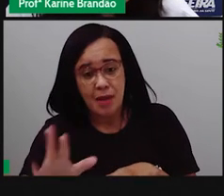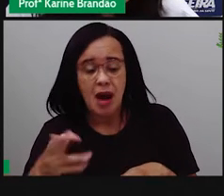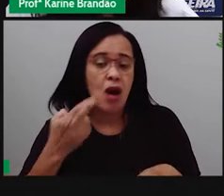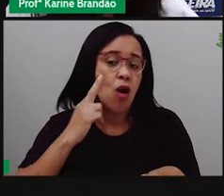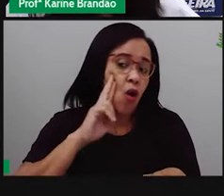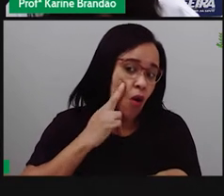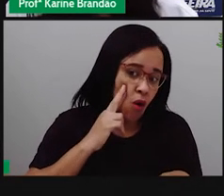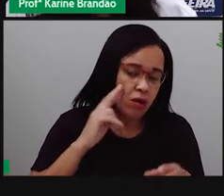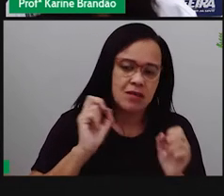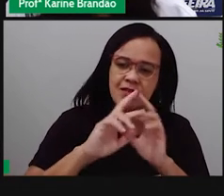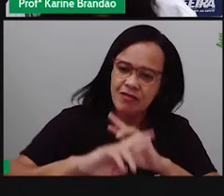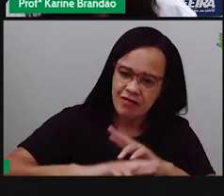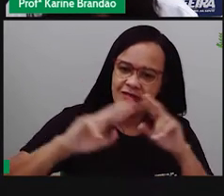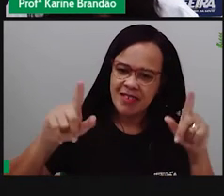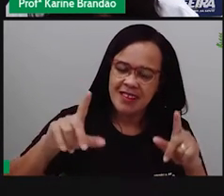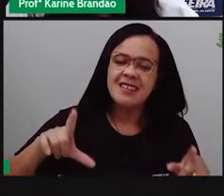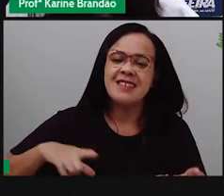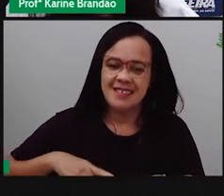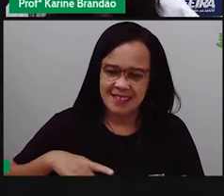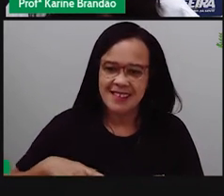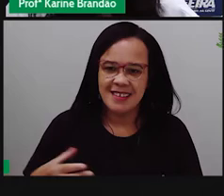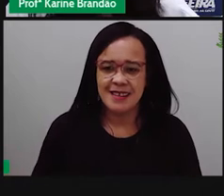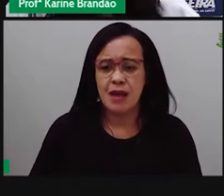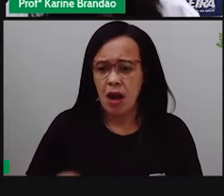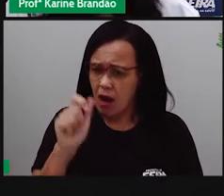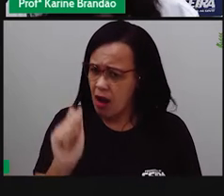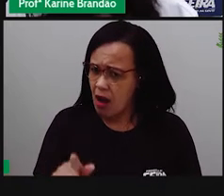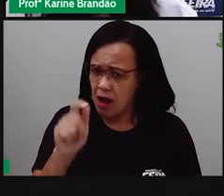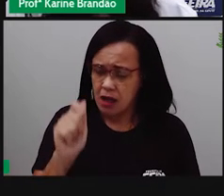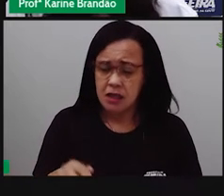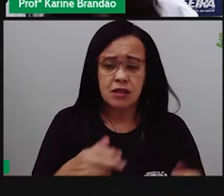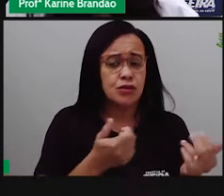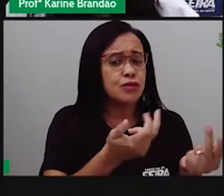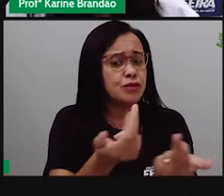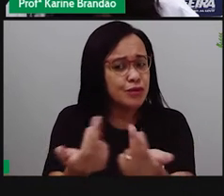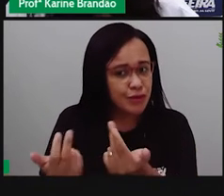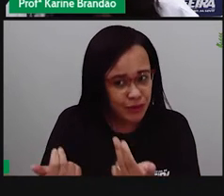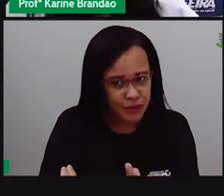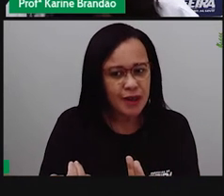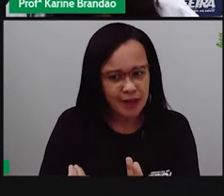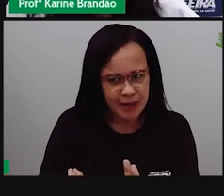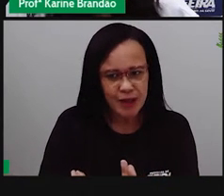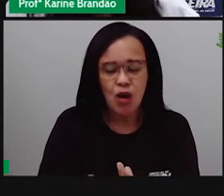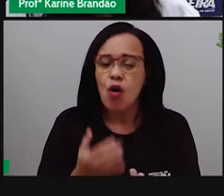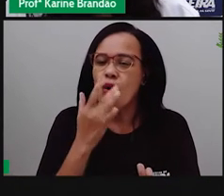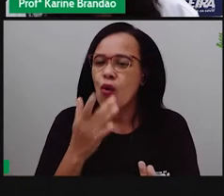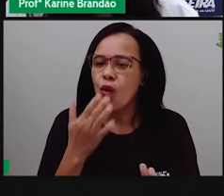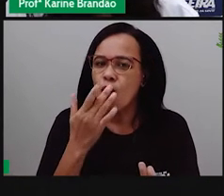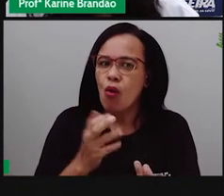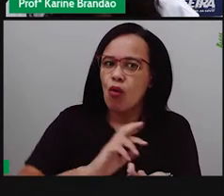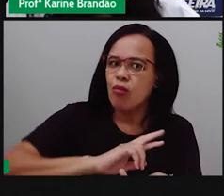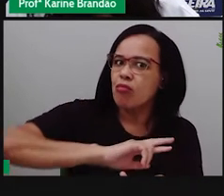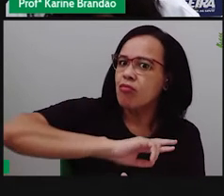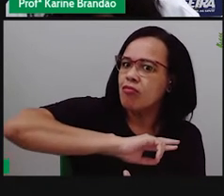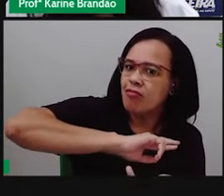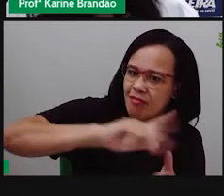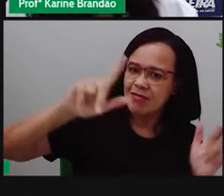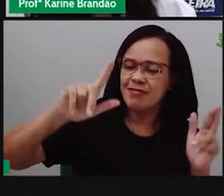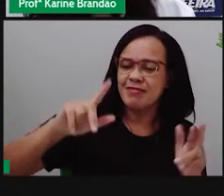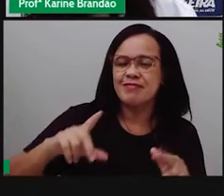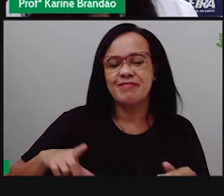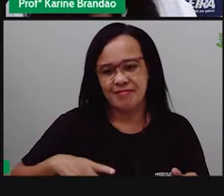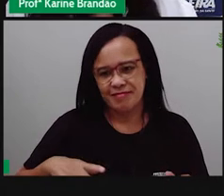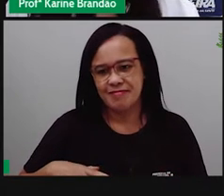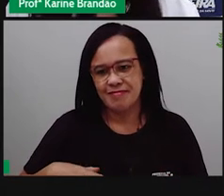rosas, né? A mesma coisa aqui para os azuis, né? Eles têm tons diferentes de azuis. Por que isso? Porque